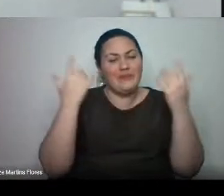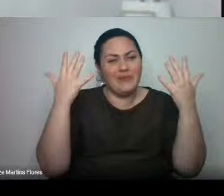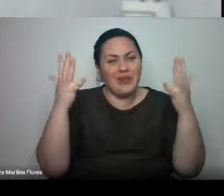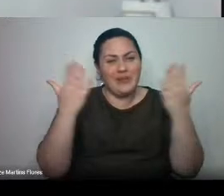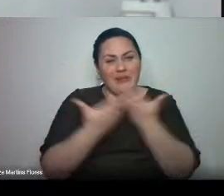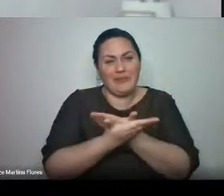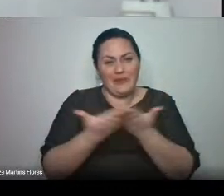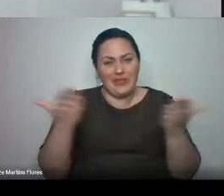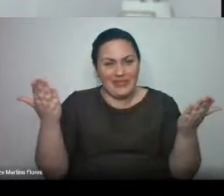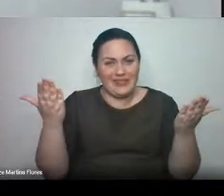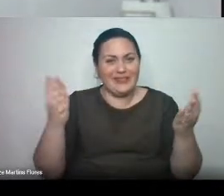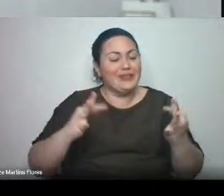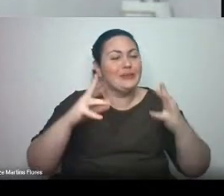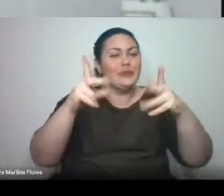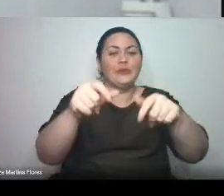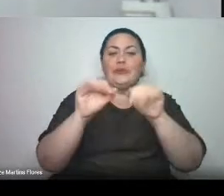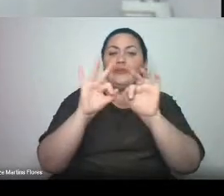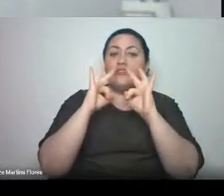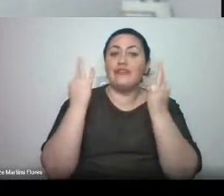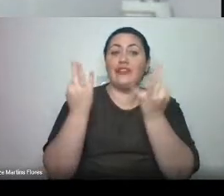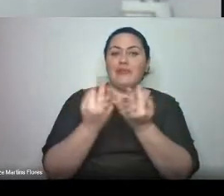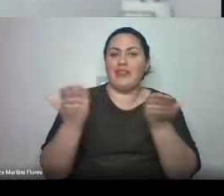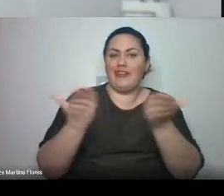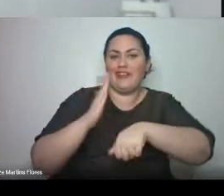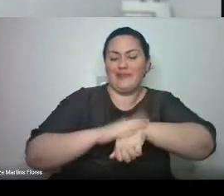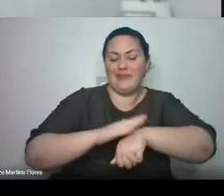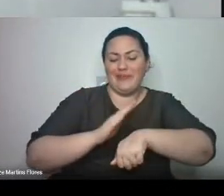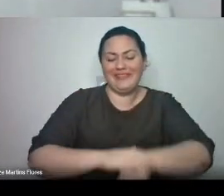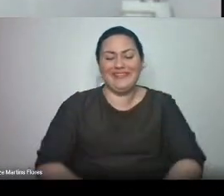a todas as famílias neste momento.